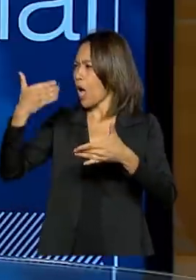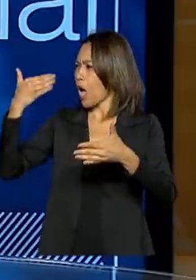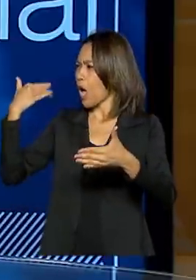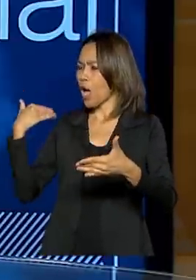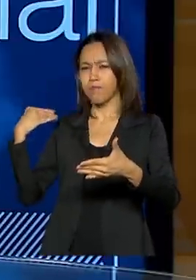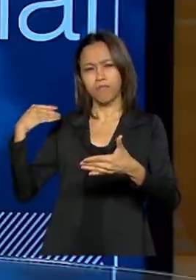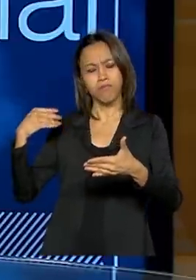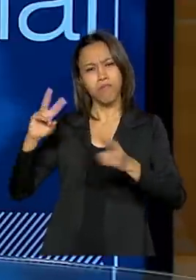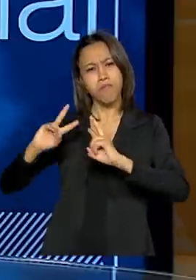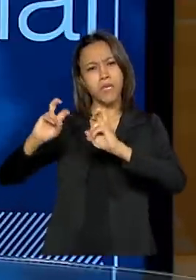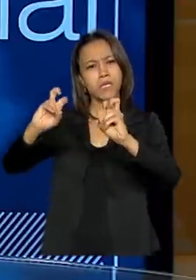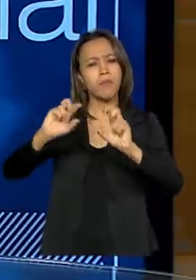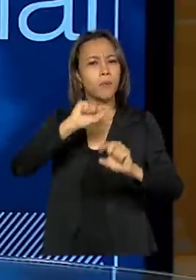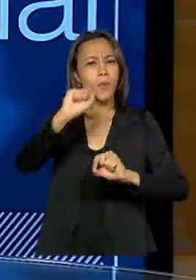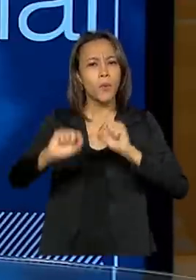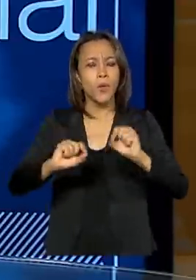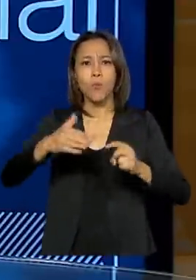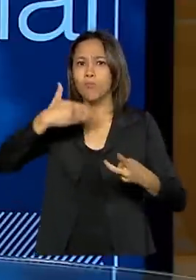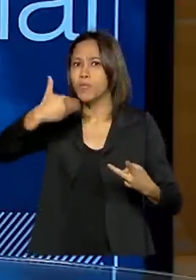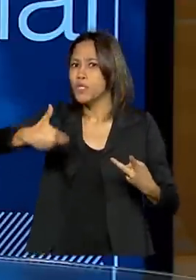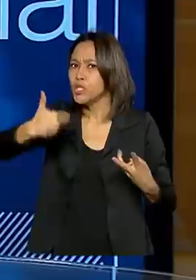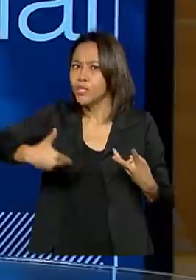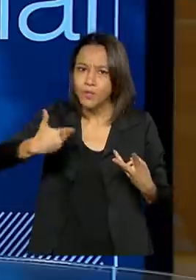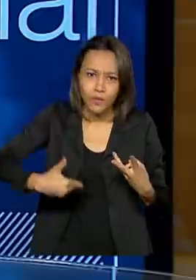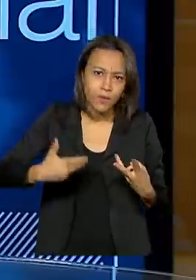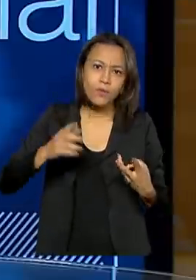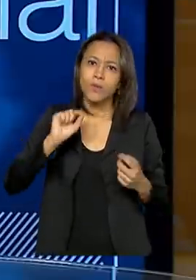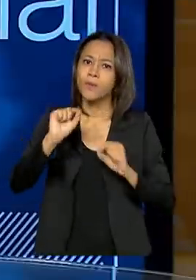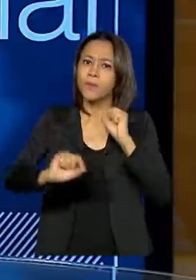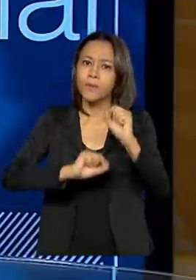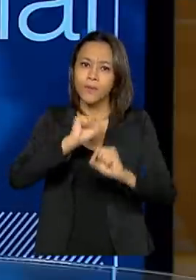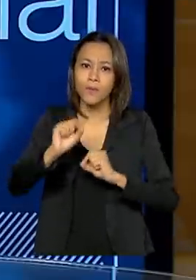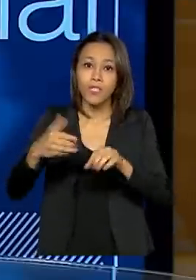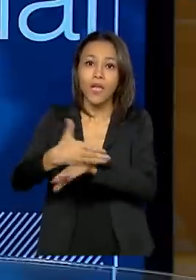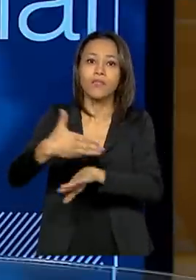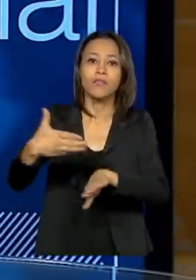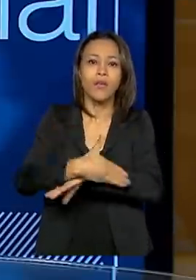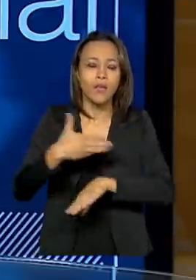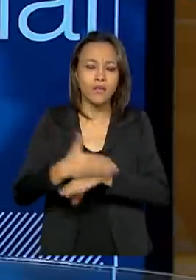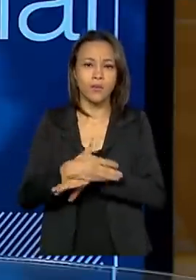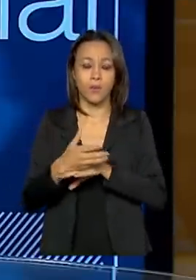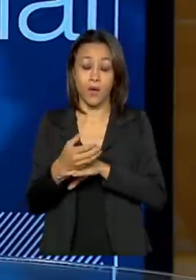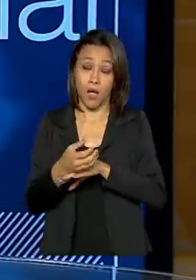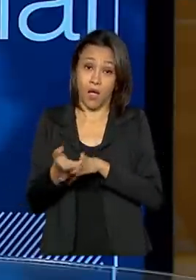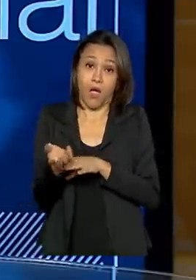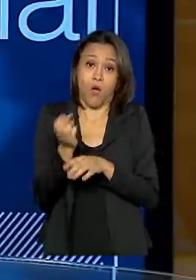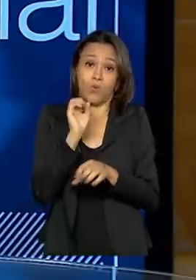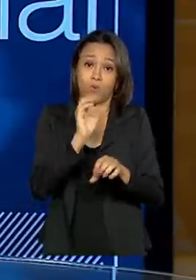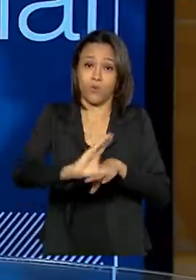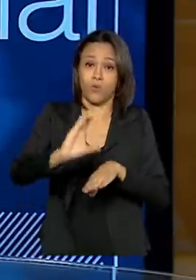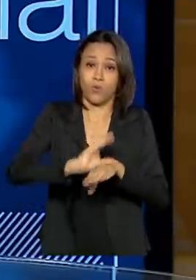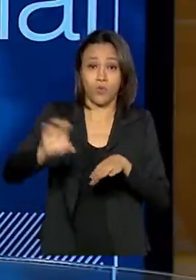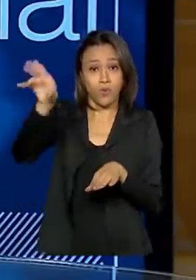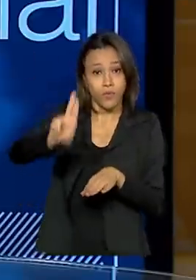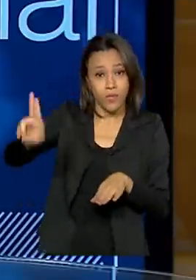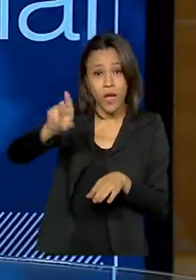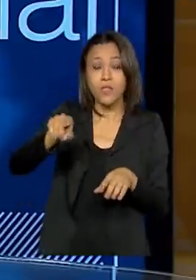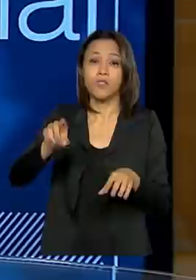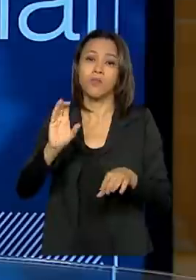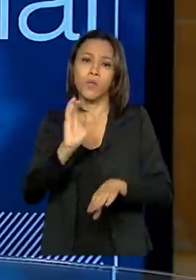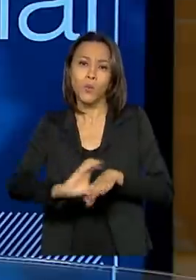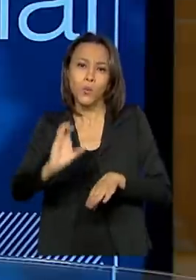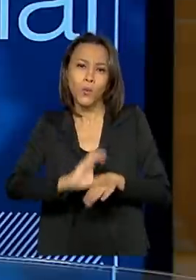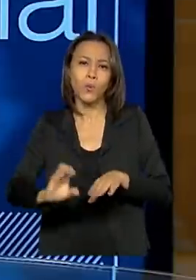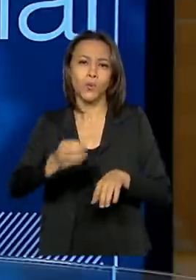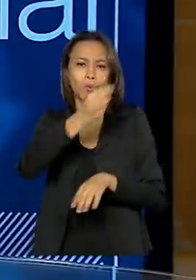entuplicou o pedido de acesso aos indígenas aos cursos superiores e médios. Então, nós fizemos vários convênios